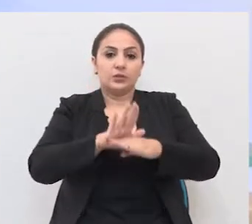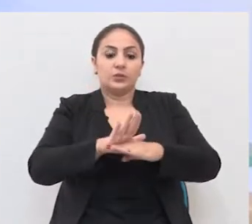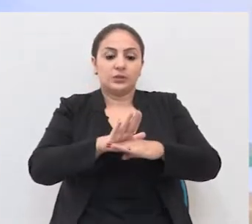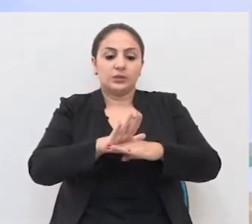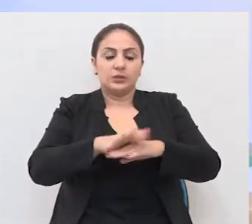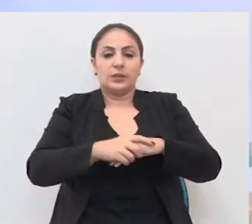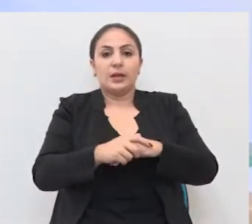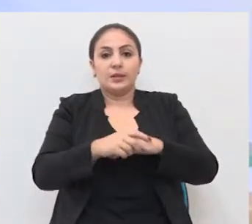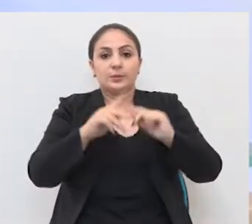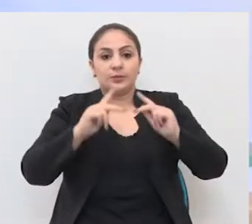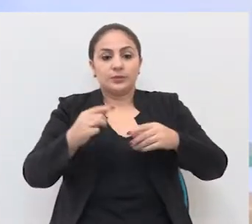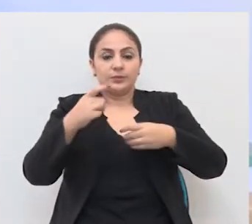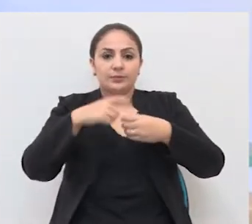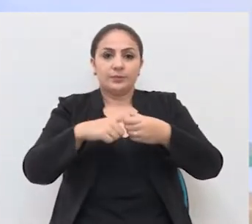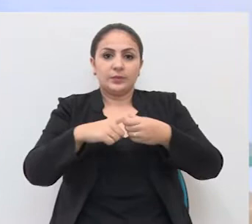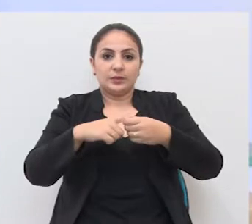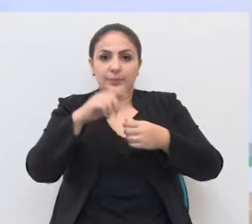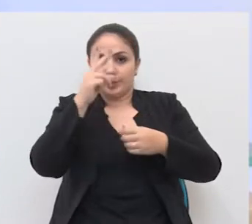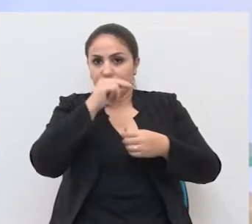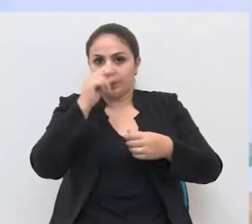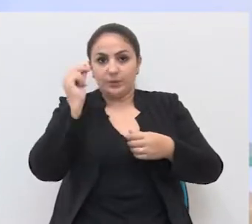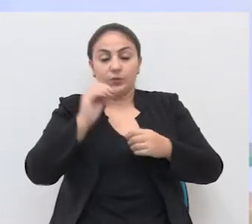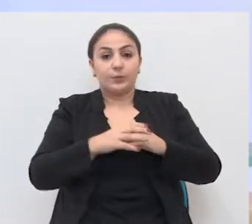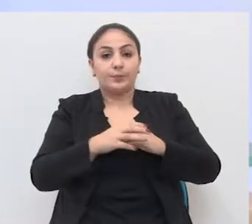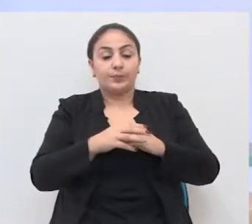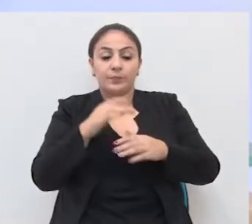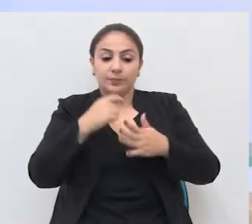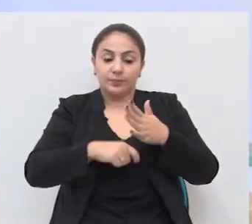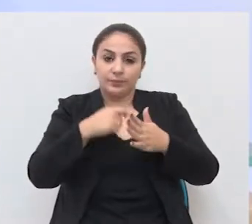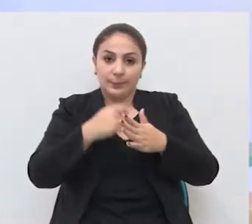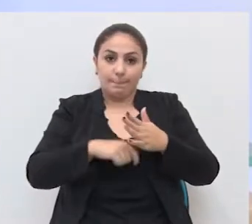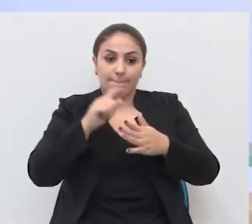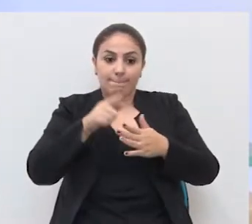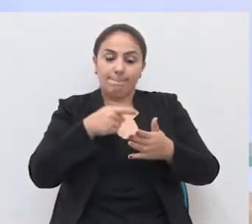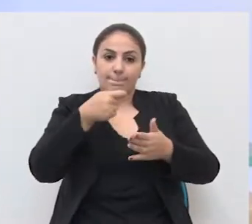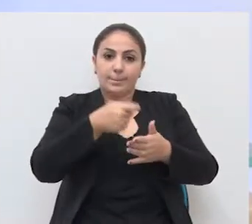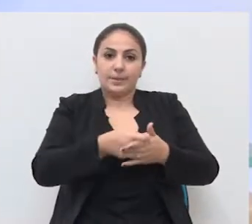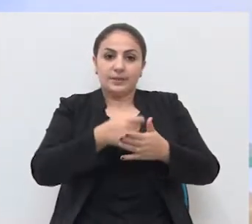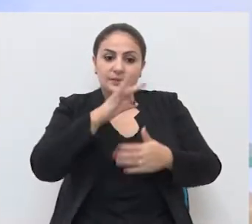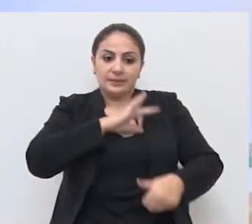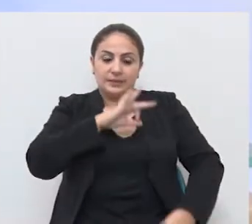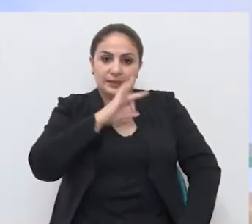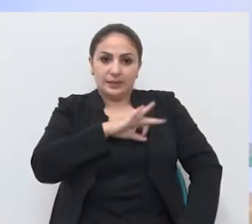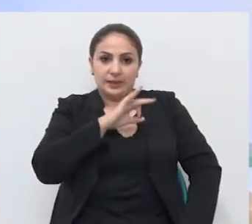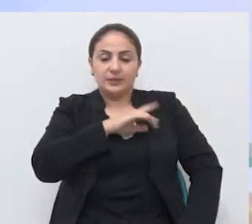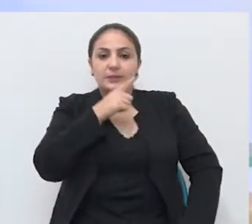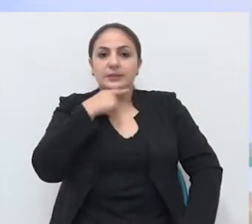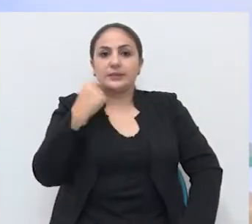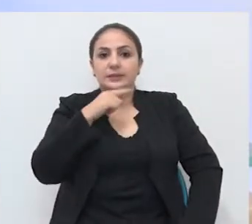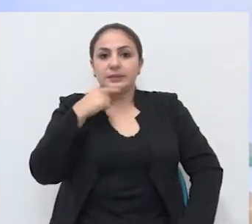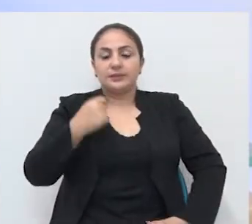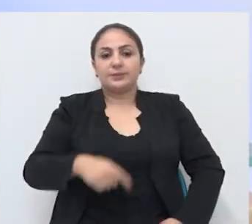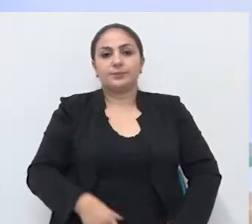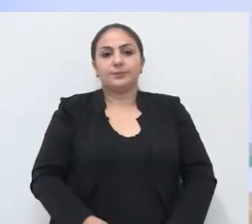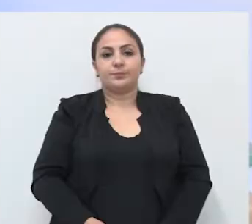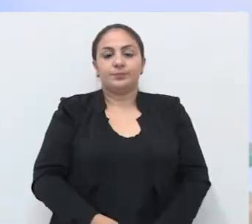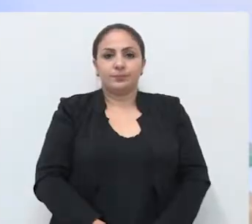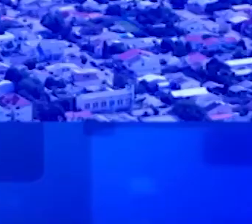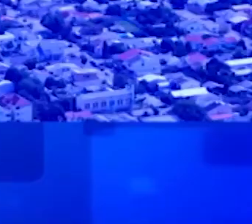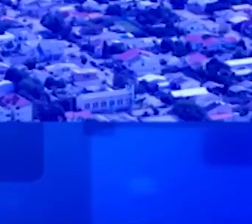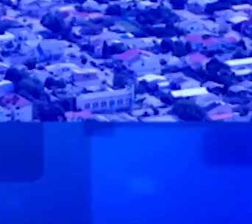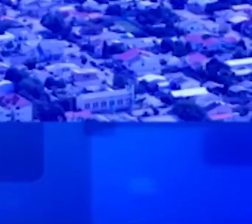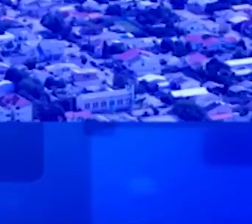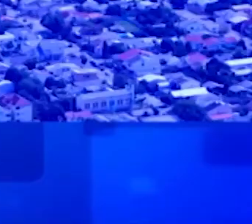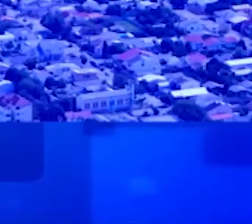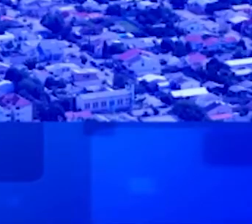irá auxiliar os vigilantes terceirizados da Prefeitura. A reivindicação é o pagamento de salários atrasados.